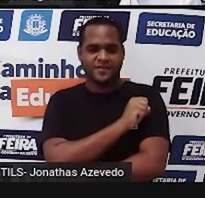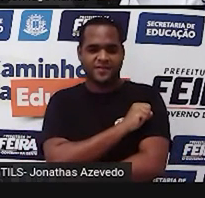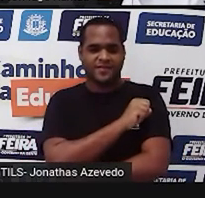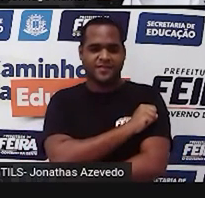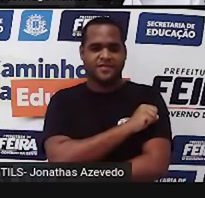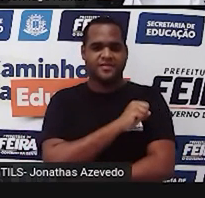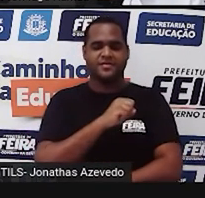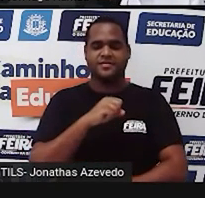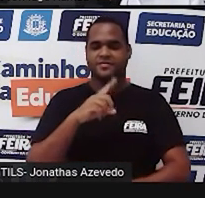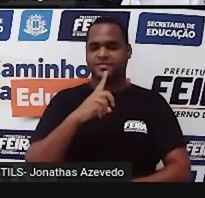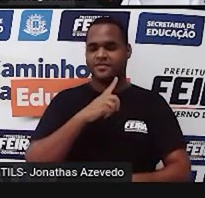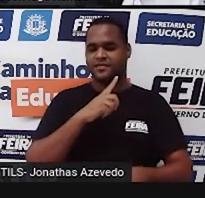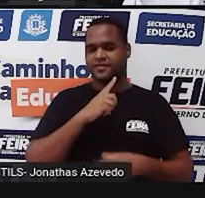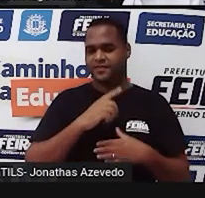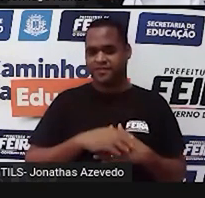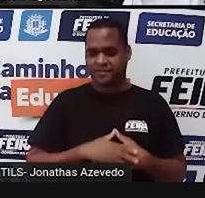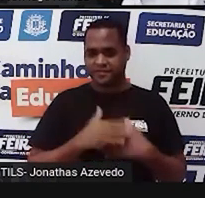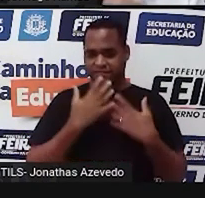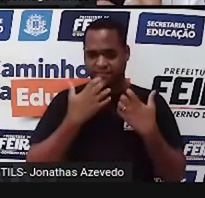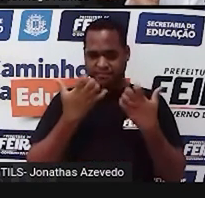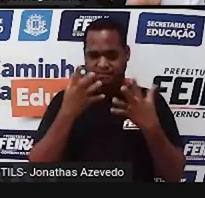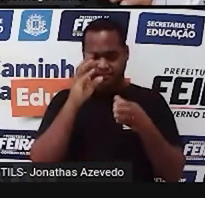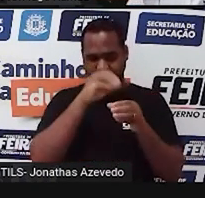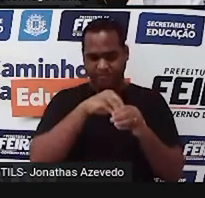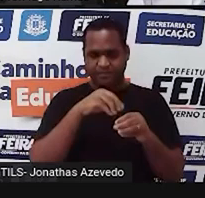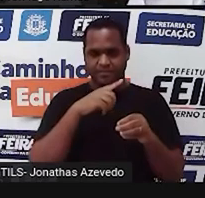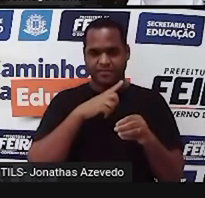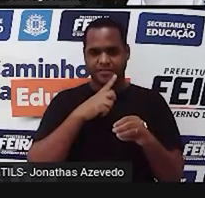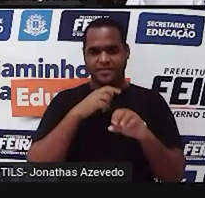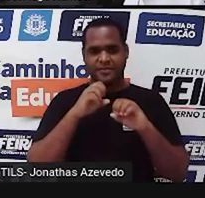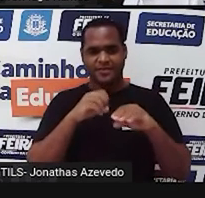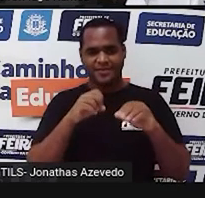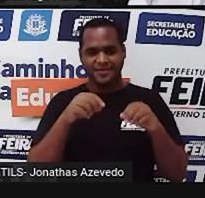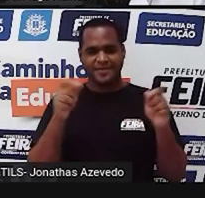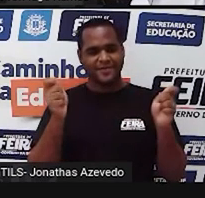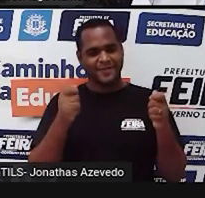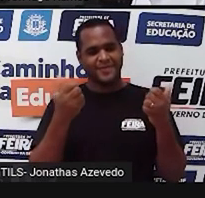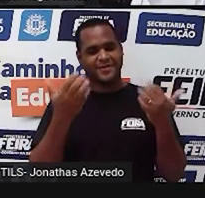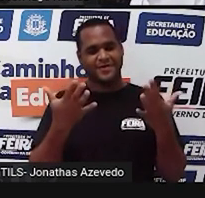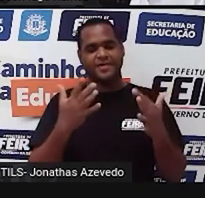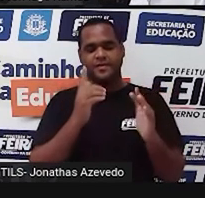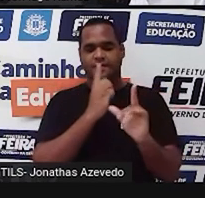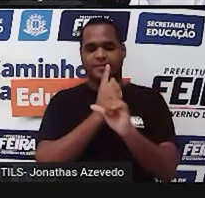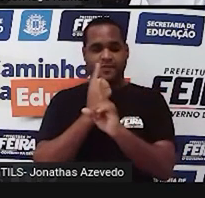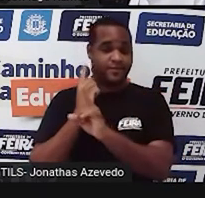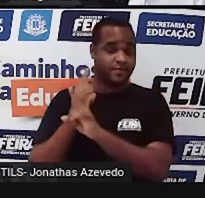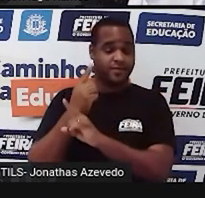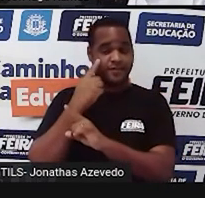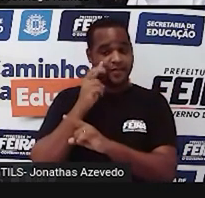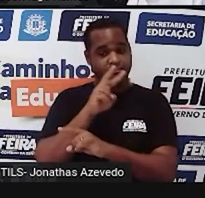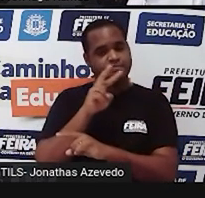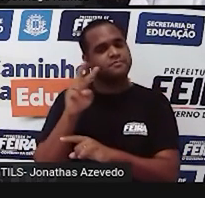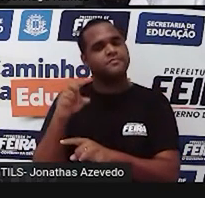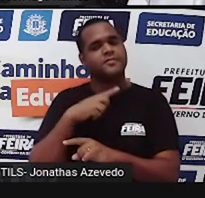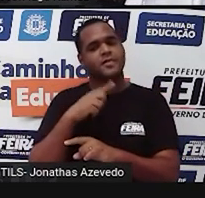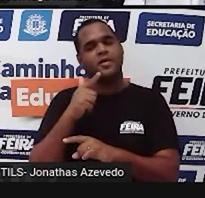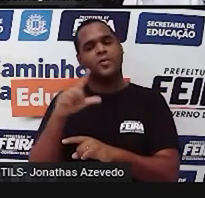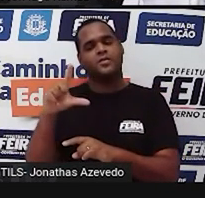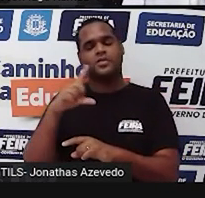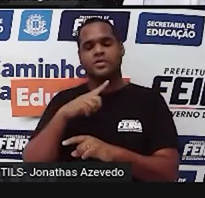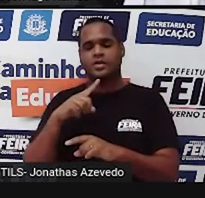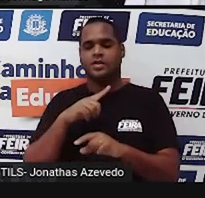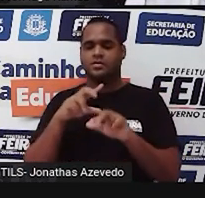oitavo ano matemática. E lá dentro você procura essa aula aqui. E aí você pode assistir também ela, né? Em outro